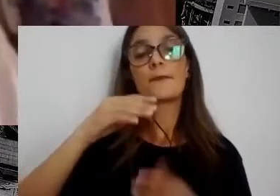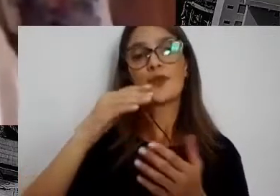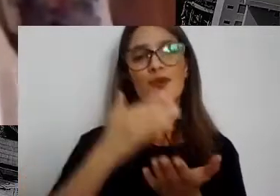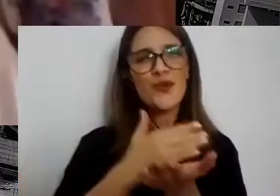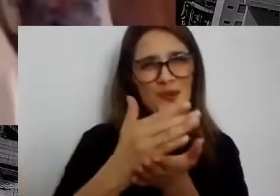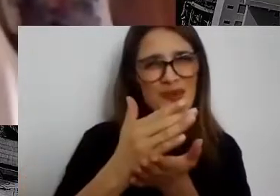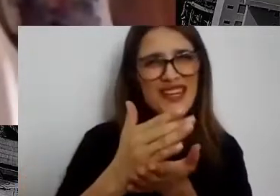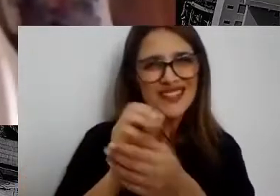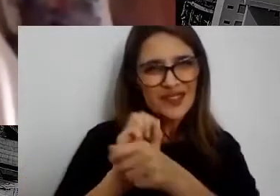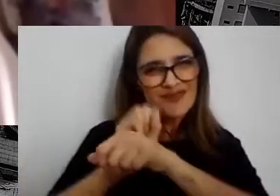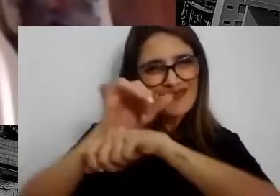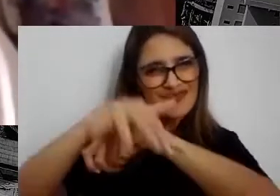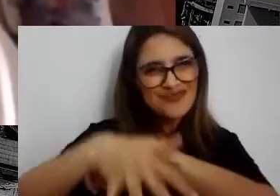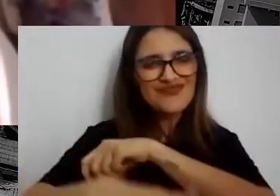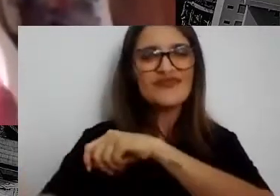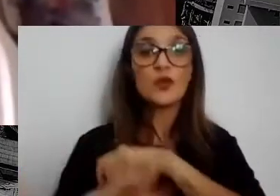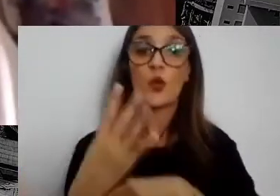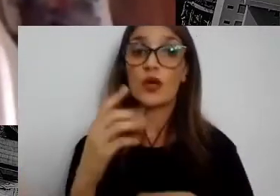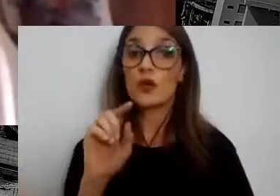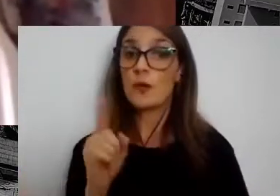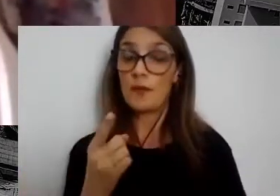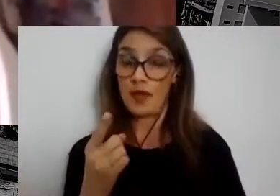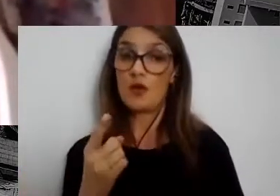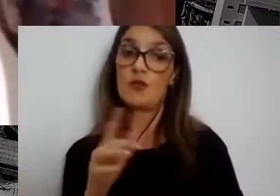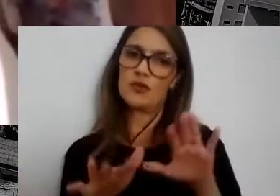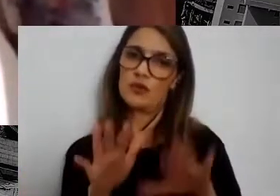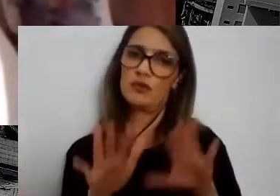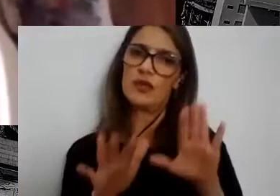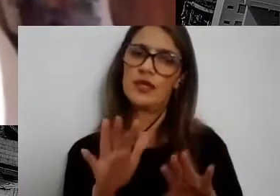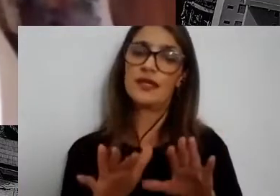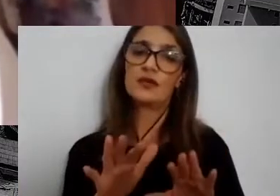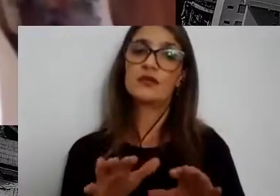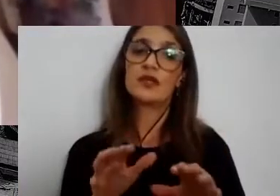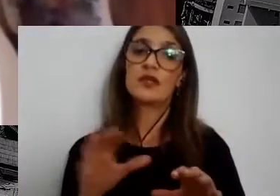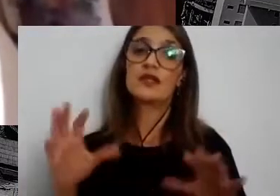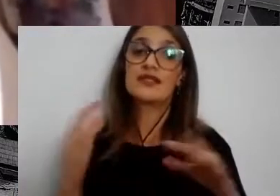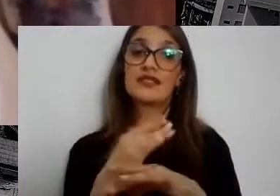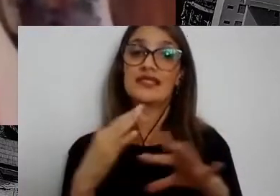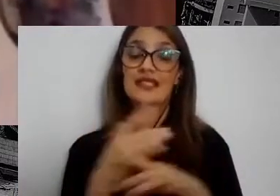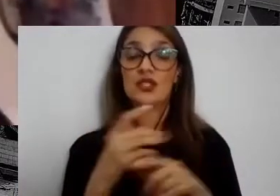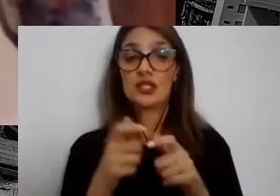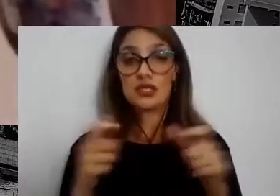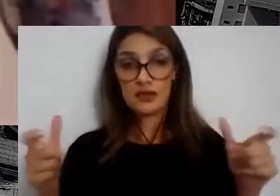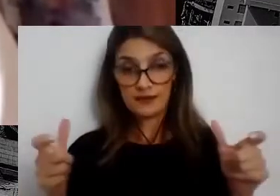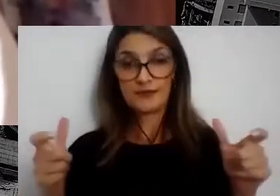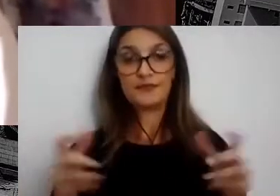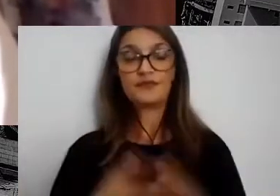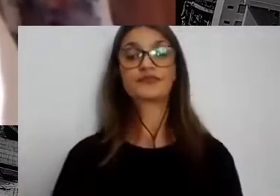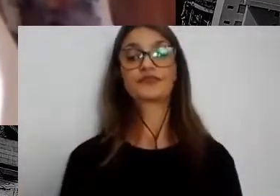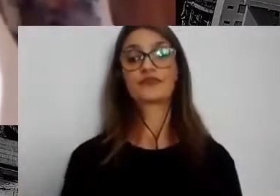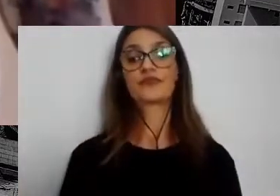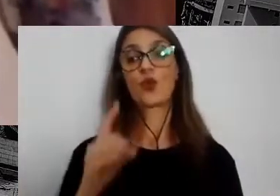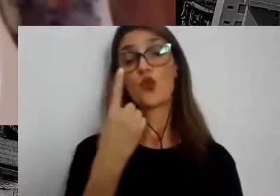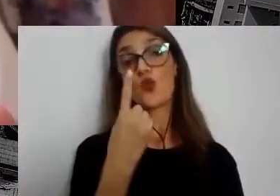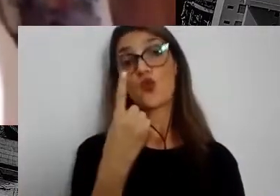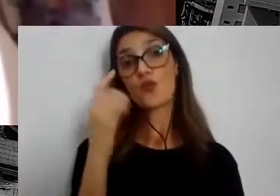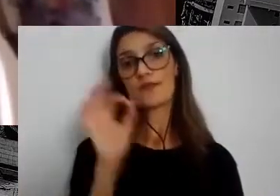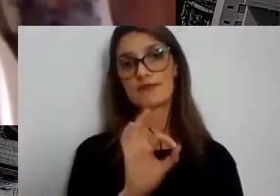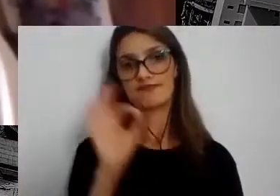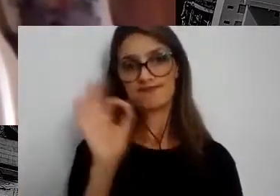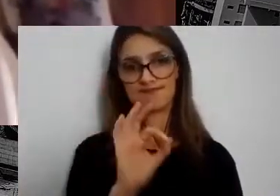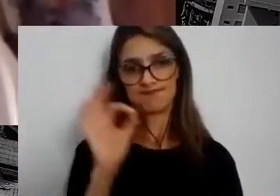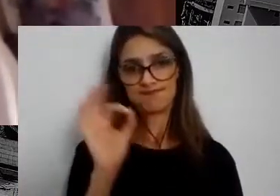4 mil médias e grandes cidades. Os desafios que nós temos com relação a esse tema. Apenas 1% dos